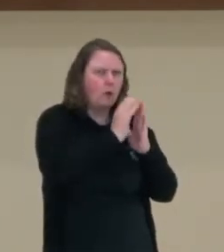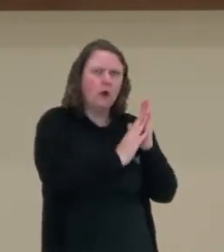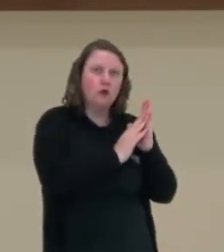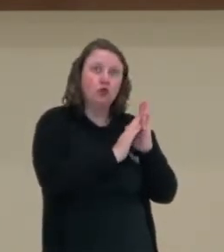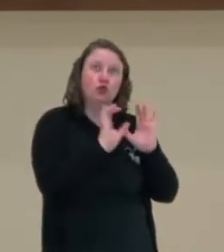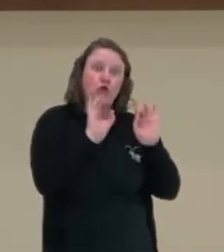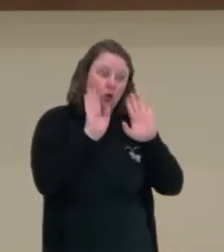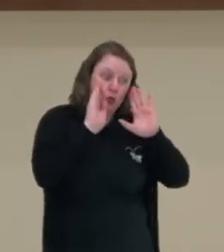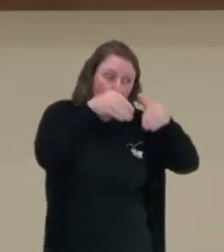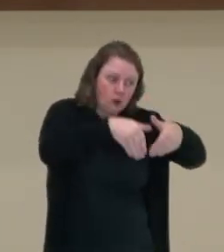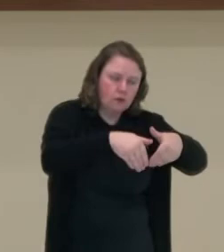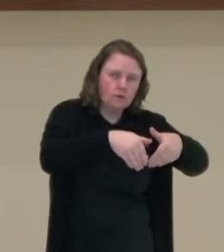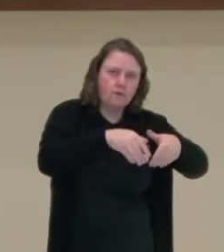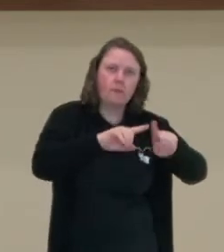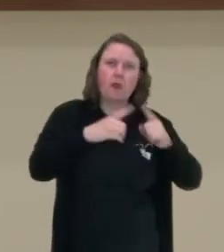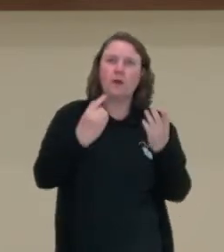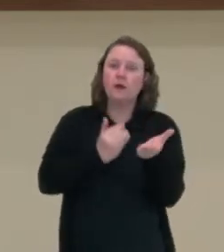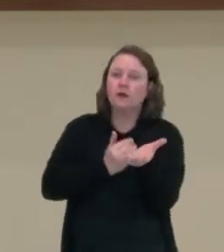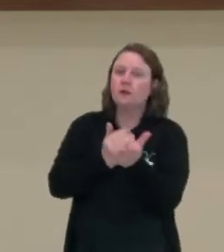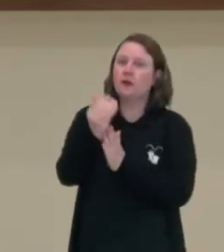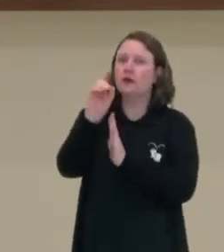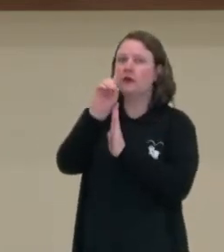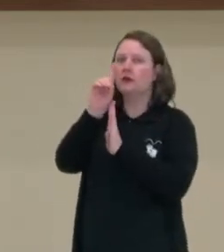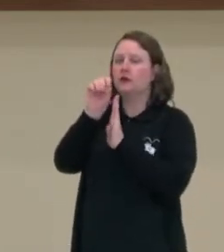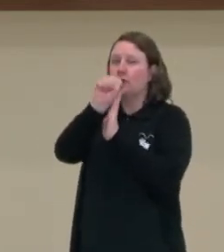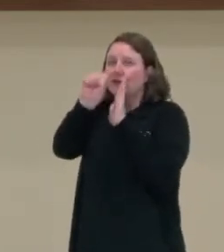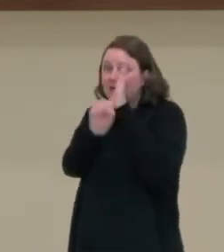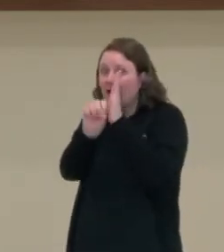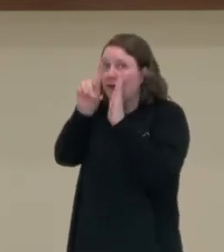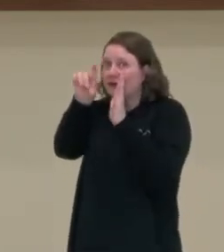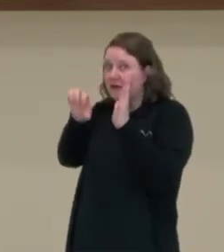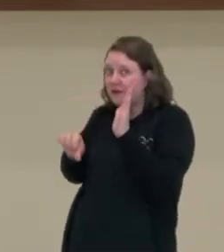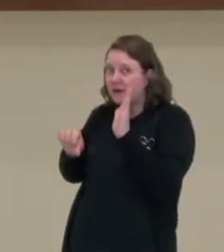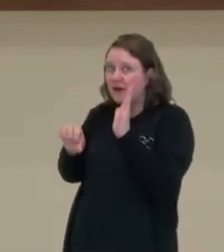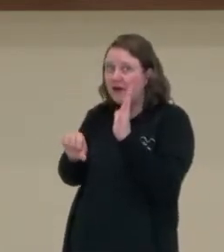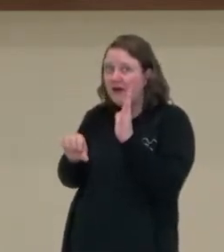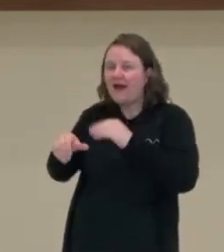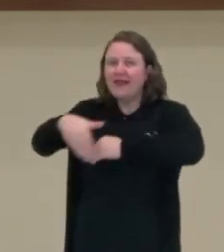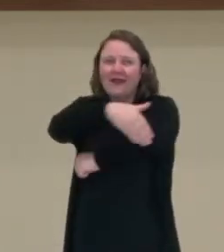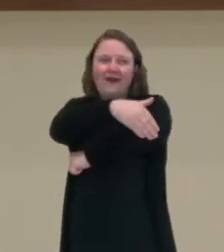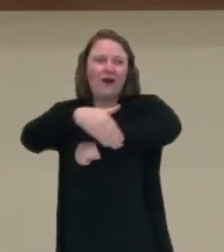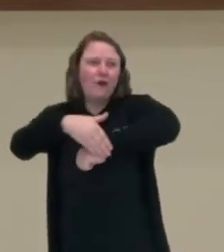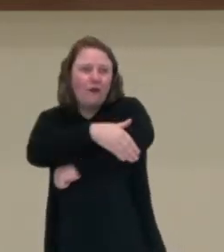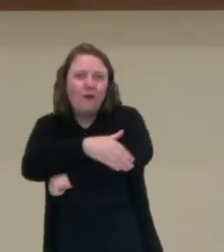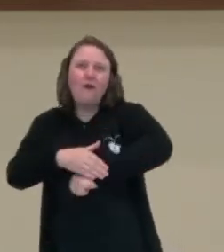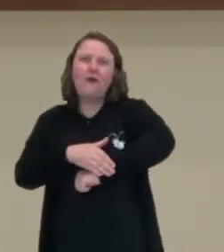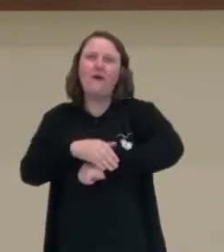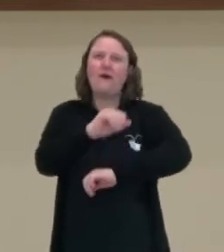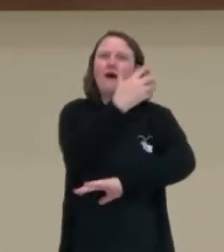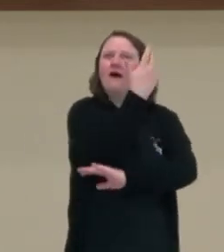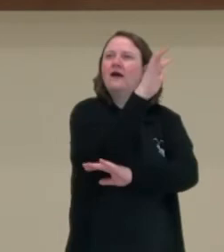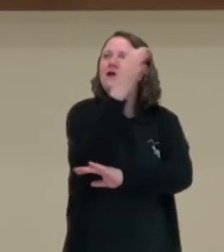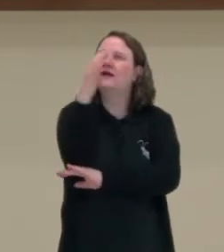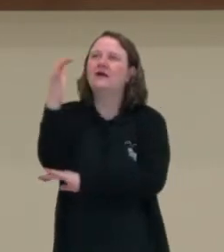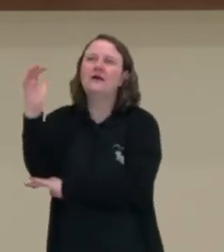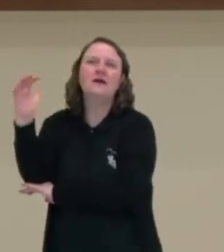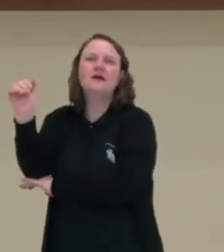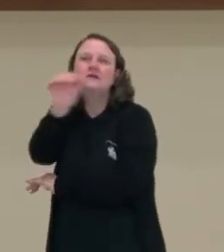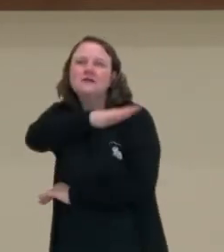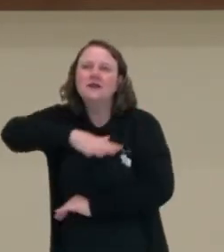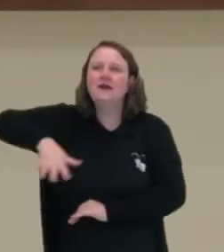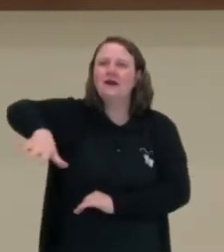arte. Mas a partir do século XIX o artista vai para as ruas, para o ar livre, para a